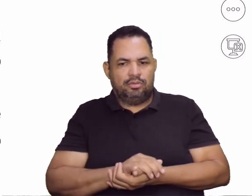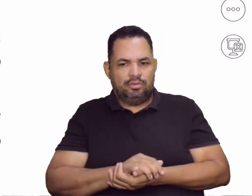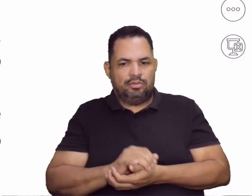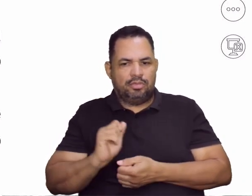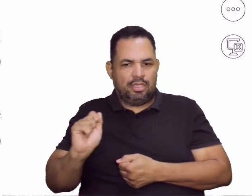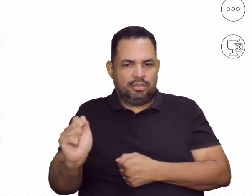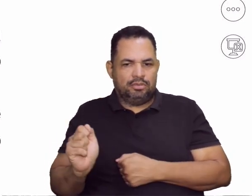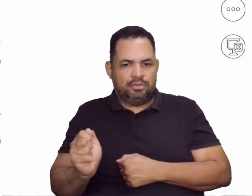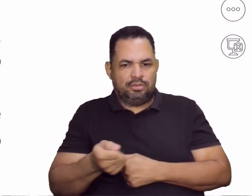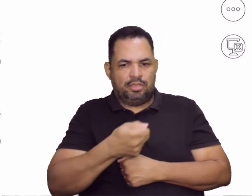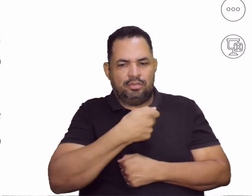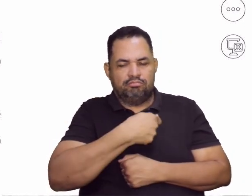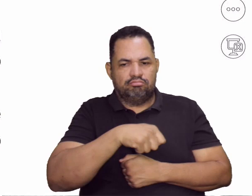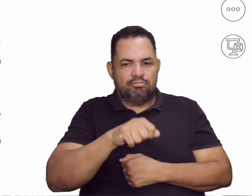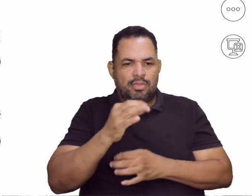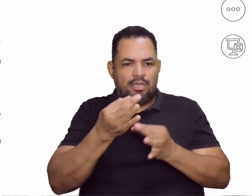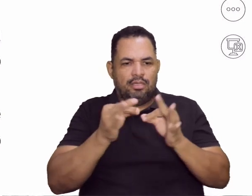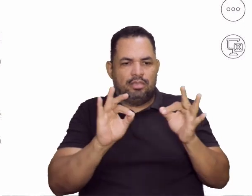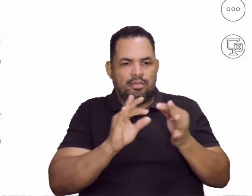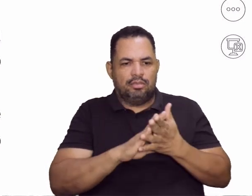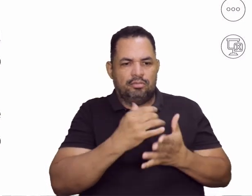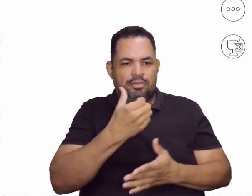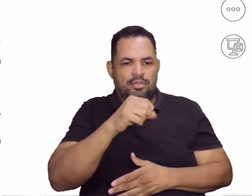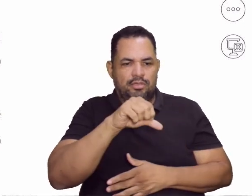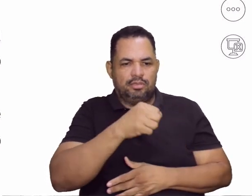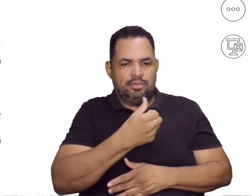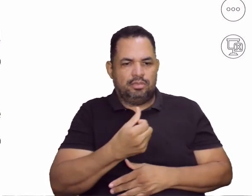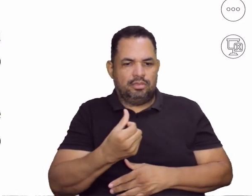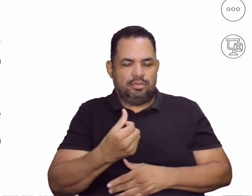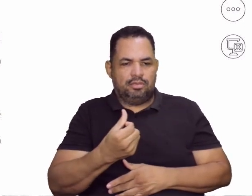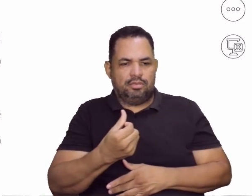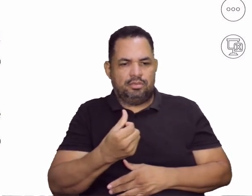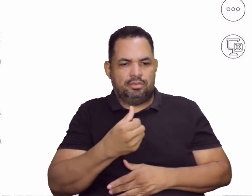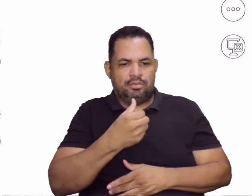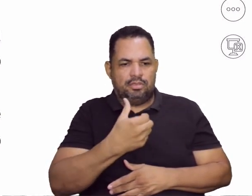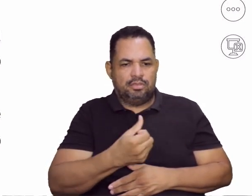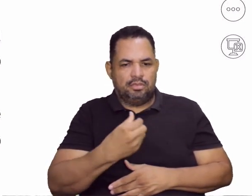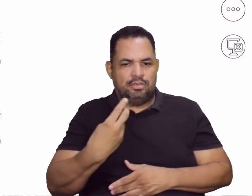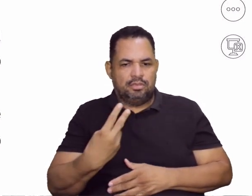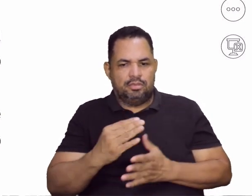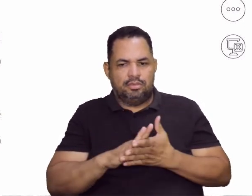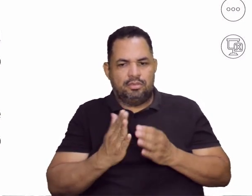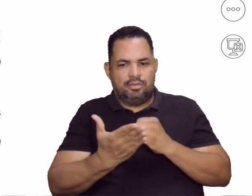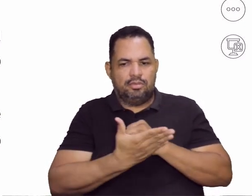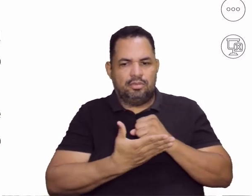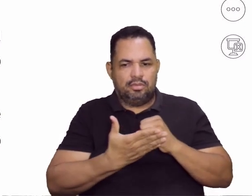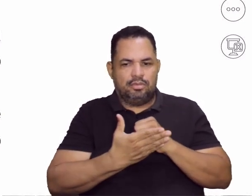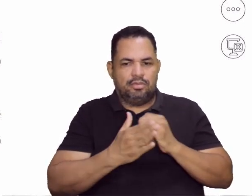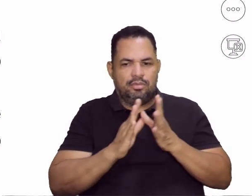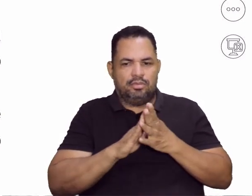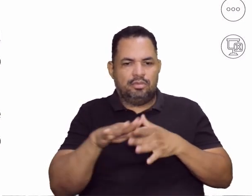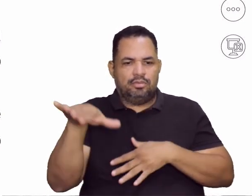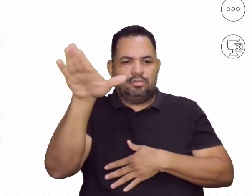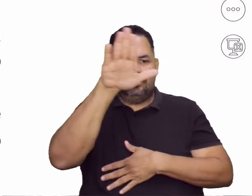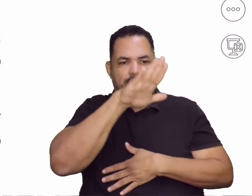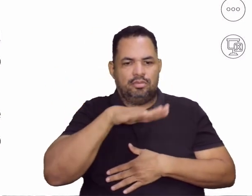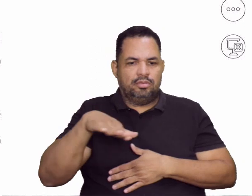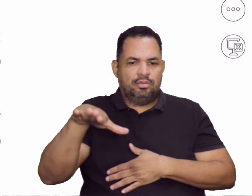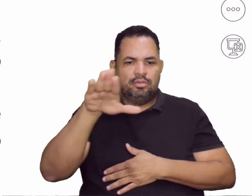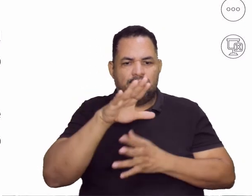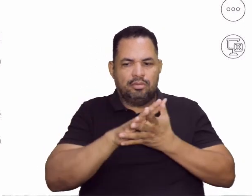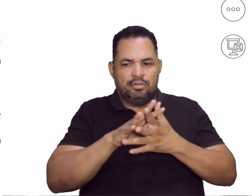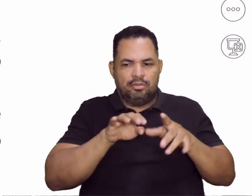Spaceware, um jogo de combate espacial baseado em computador. E a gente quando começa a observar aí